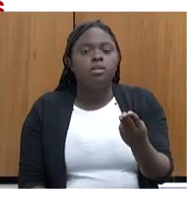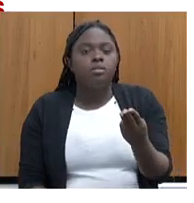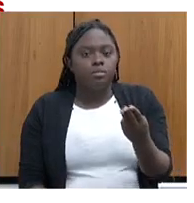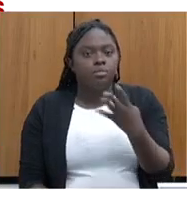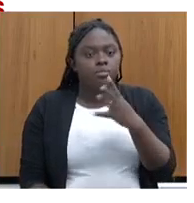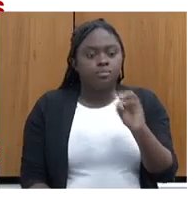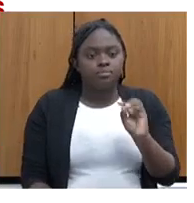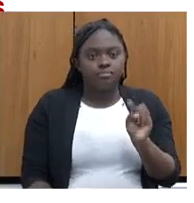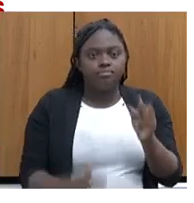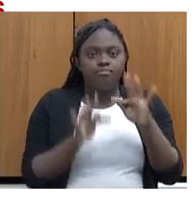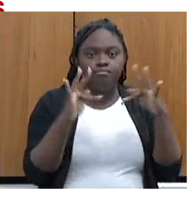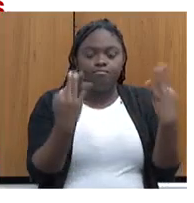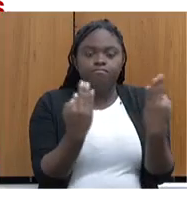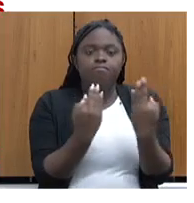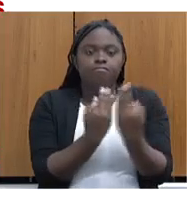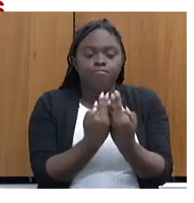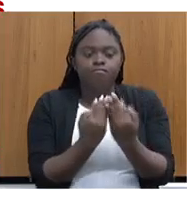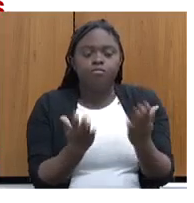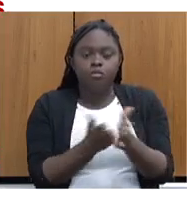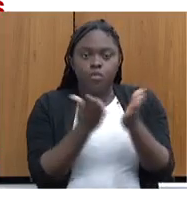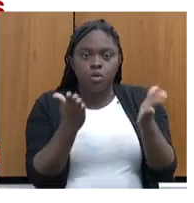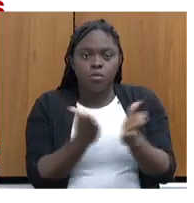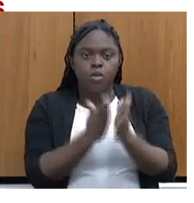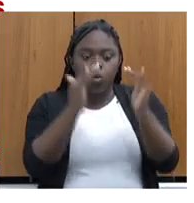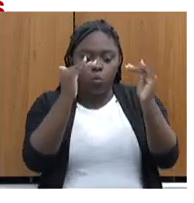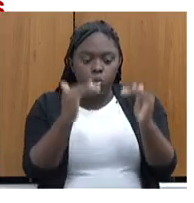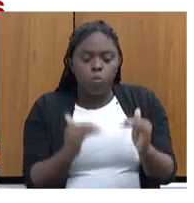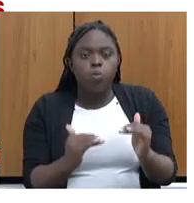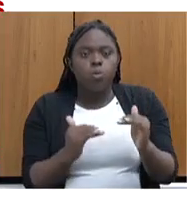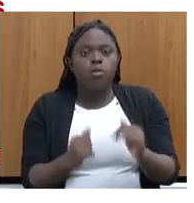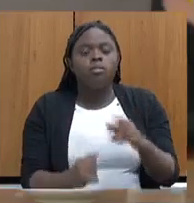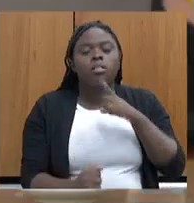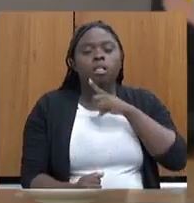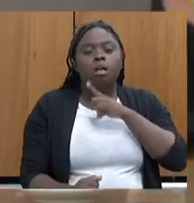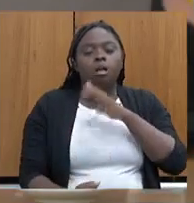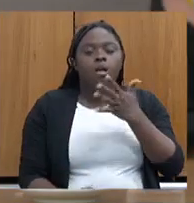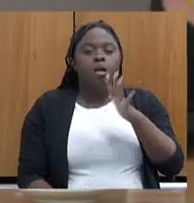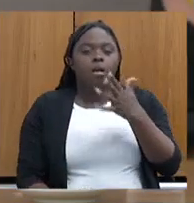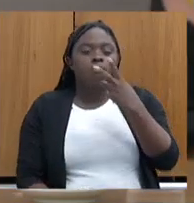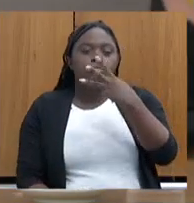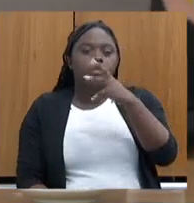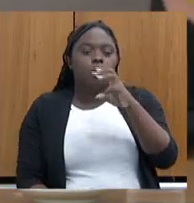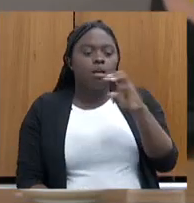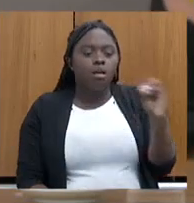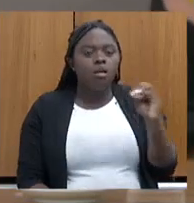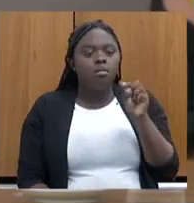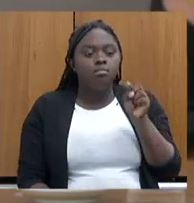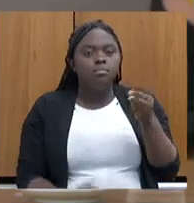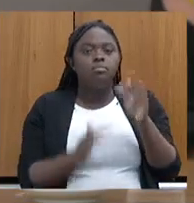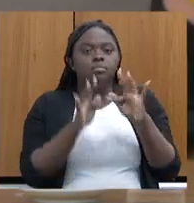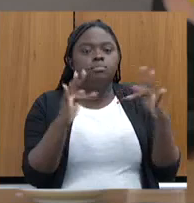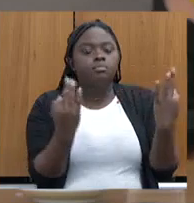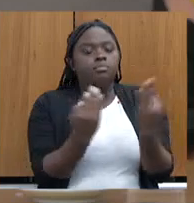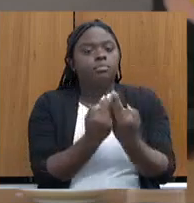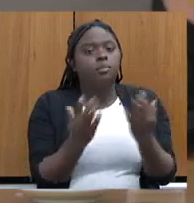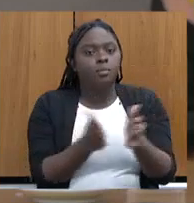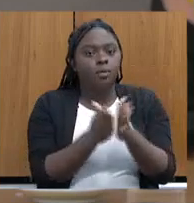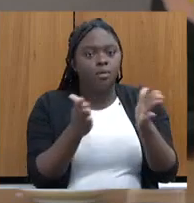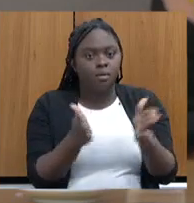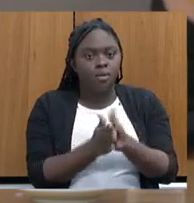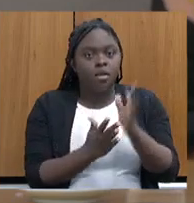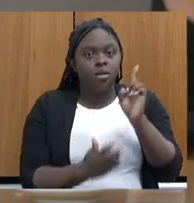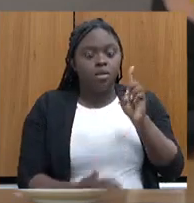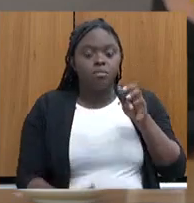da pobreza. Sendo em torno, eu estou falando grandes números, em torno de 300 mil famílias pobres e 1 milhão e